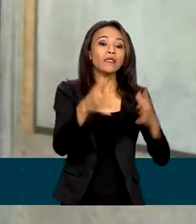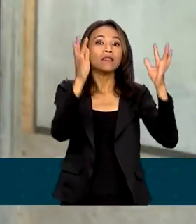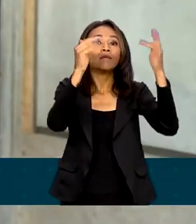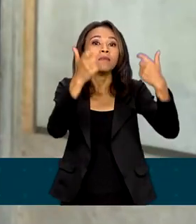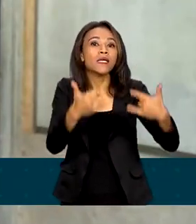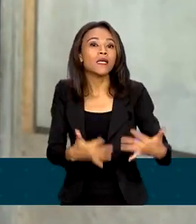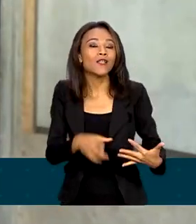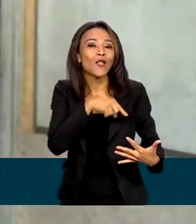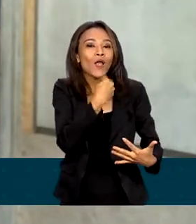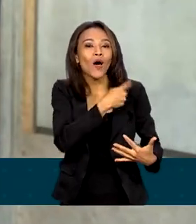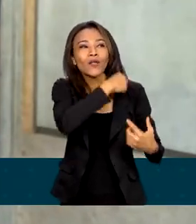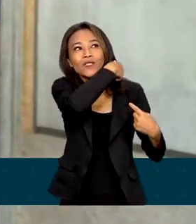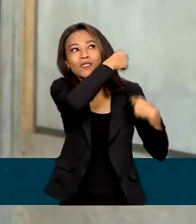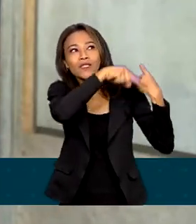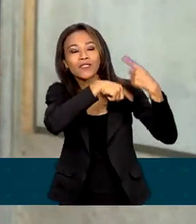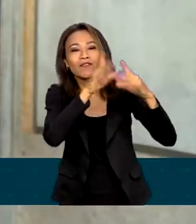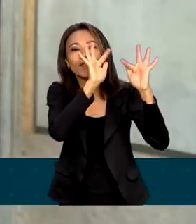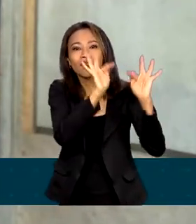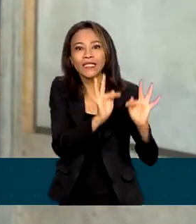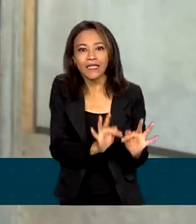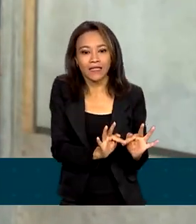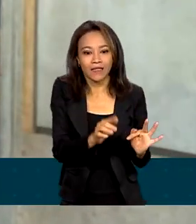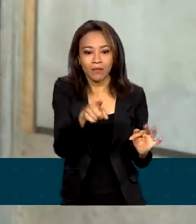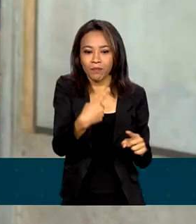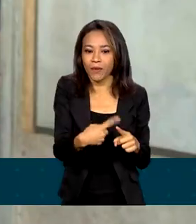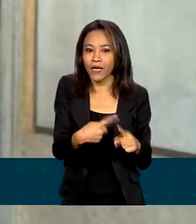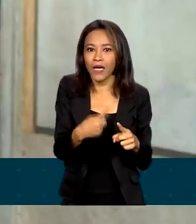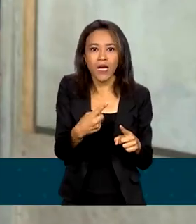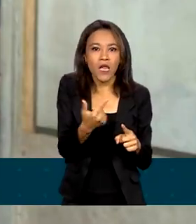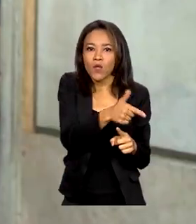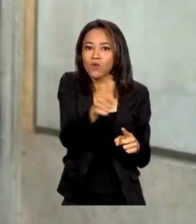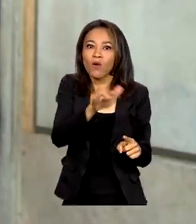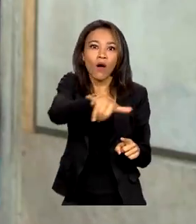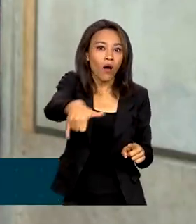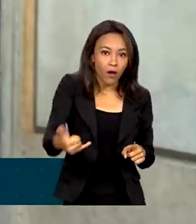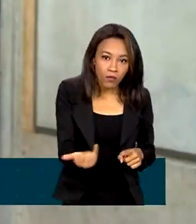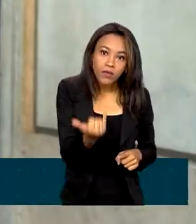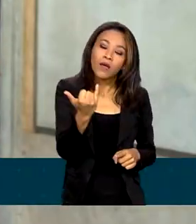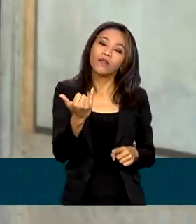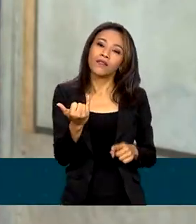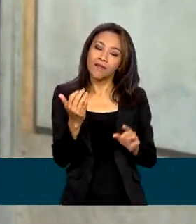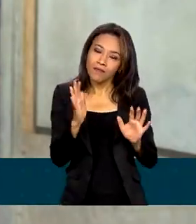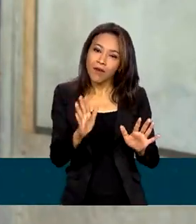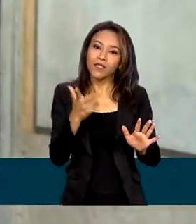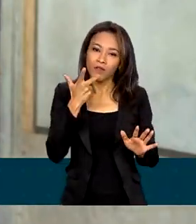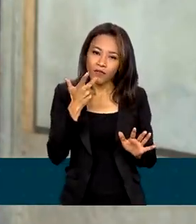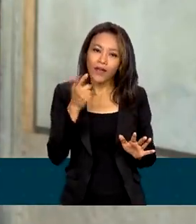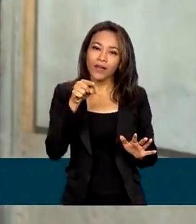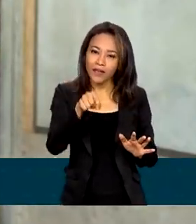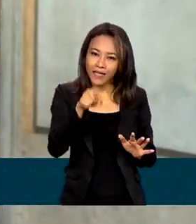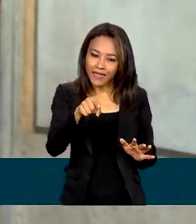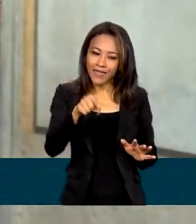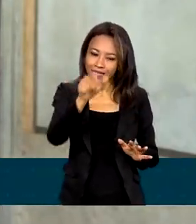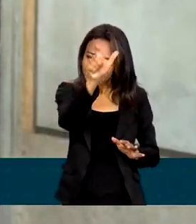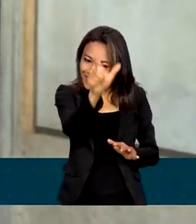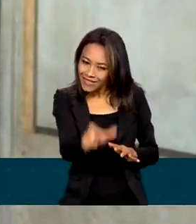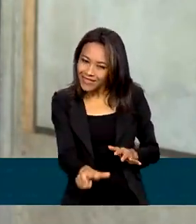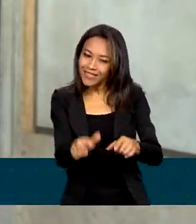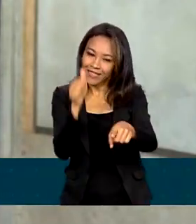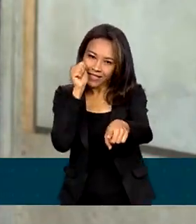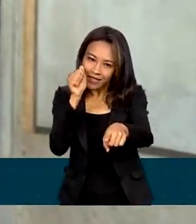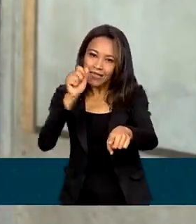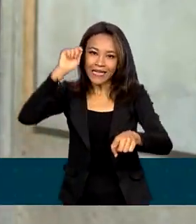tem coisas que eles não conseguiram porque não tiveram oportunidade, mas eu digo que eles deixaram essa nega preta aqui com essa cara